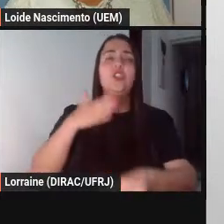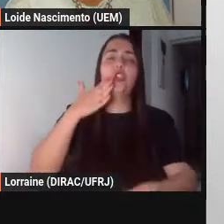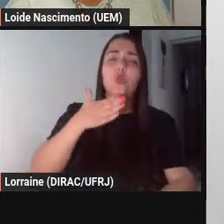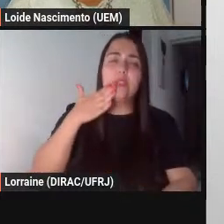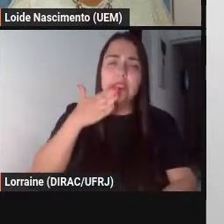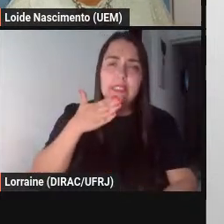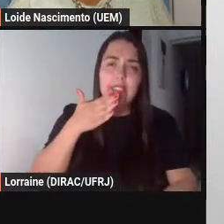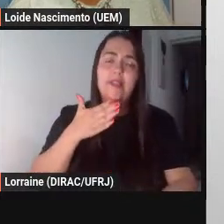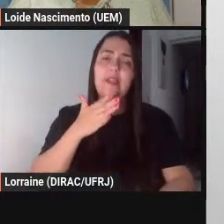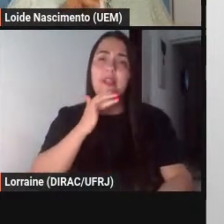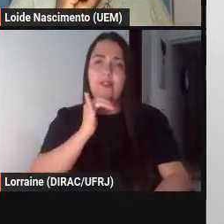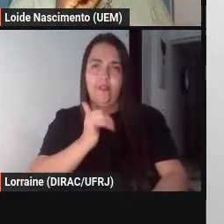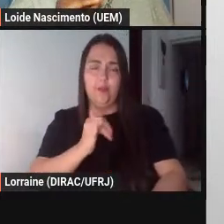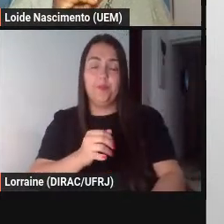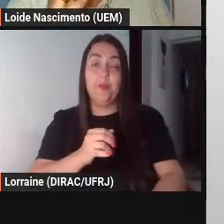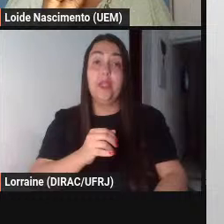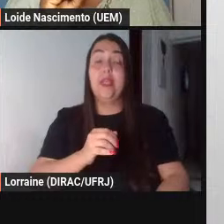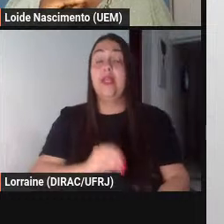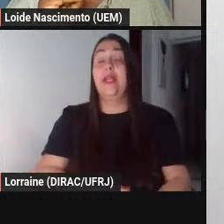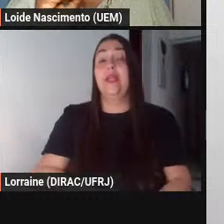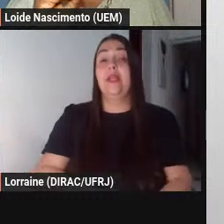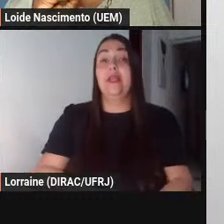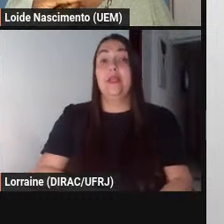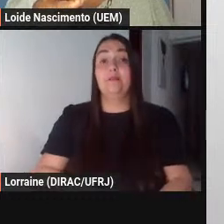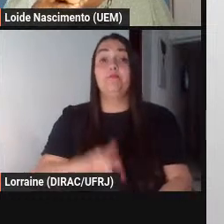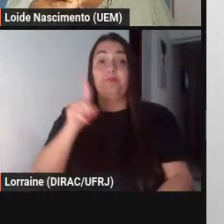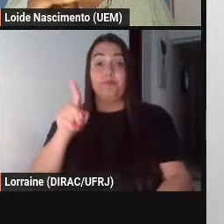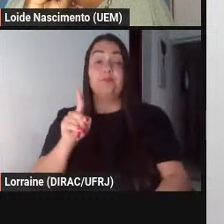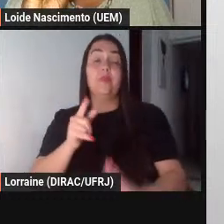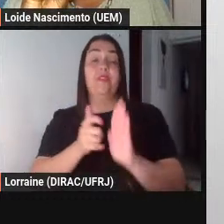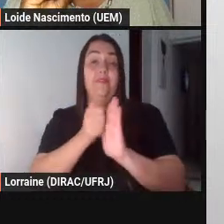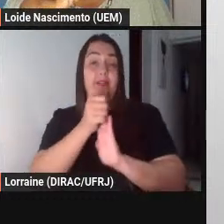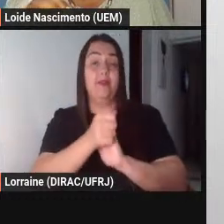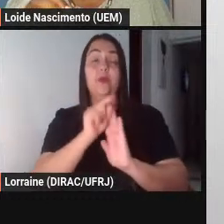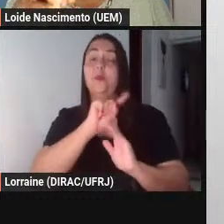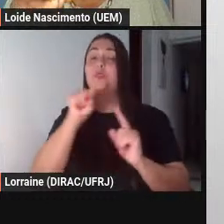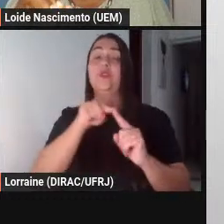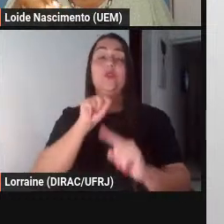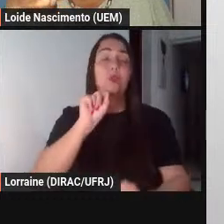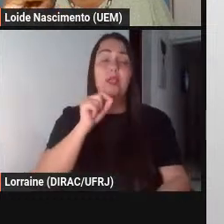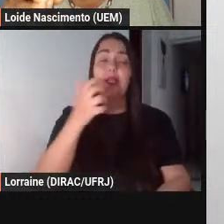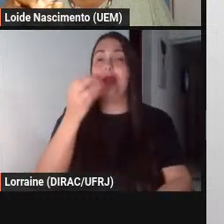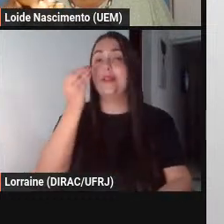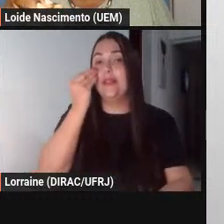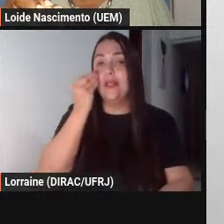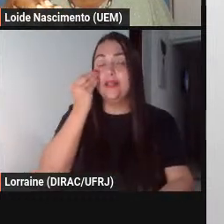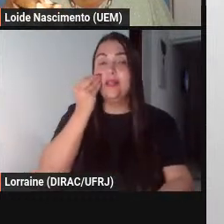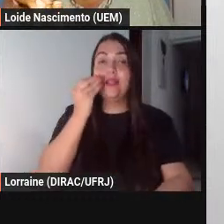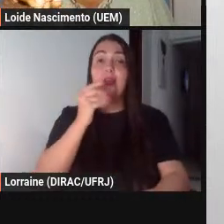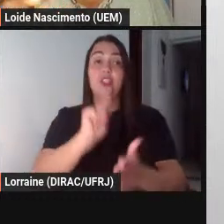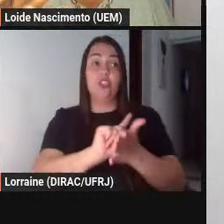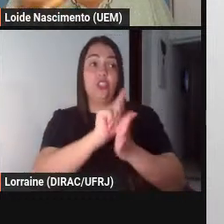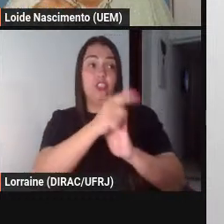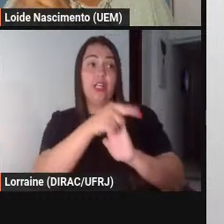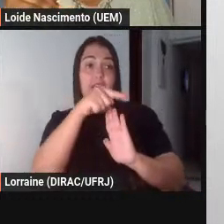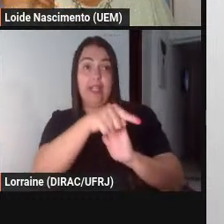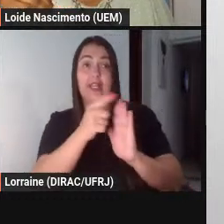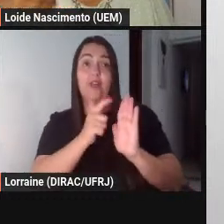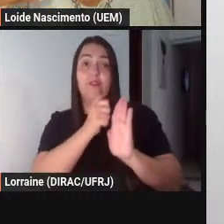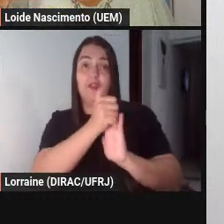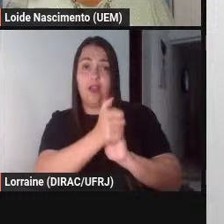efeito fábula consiste em identificar elementos da fábula do gênero fábula né